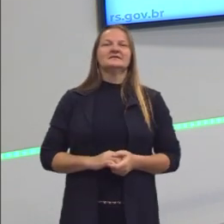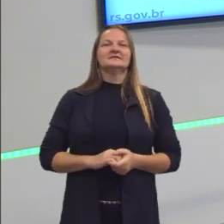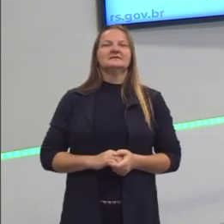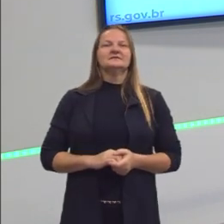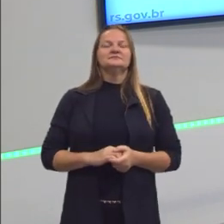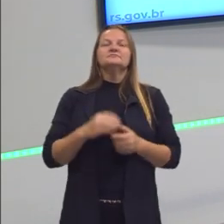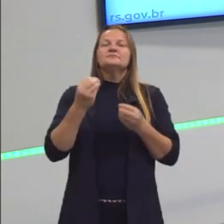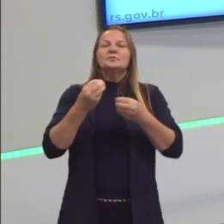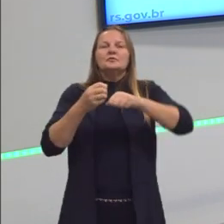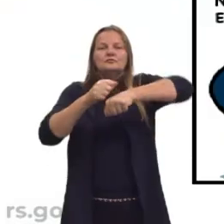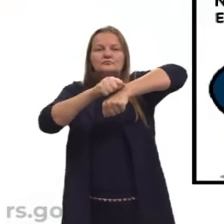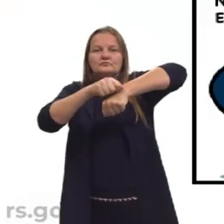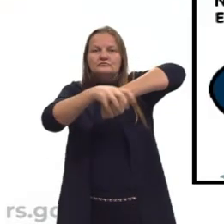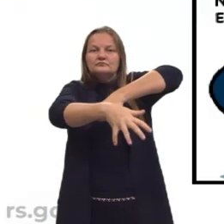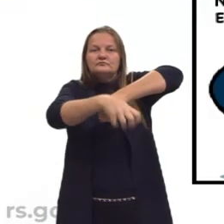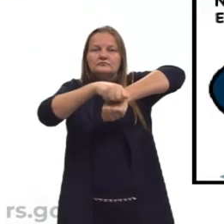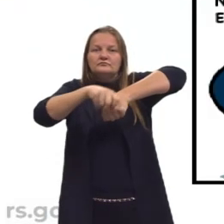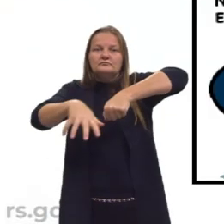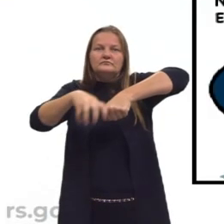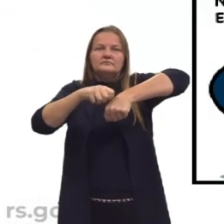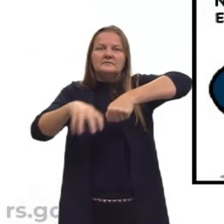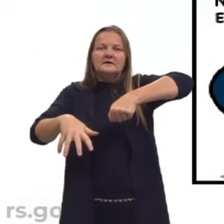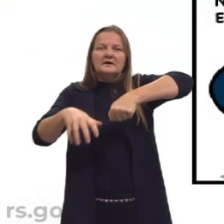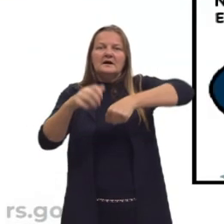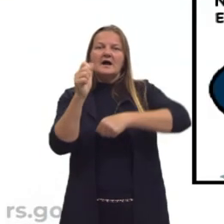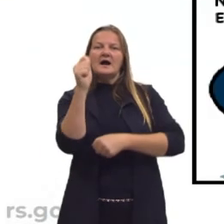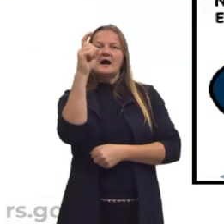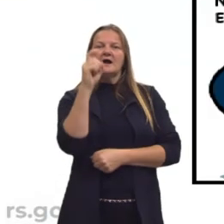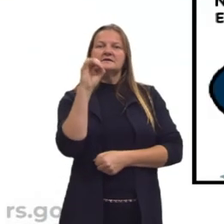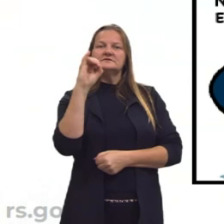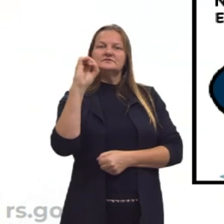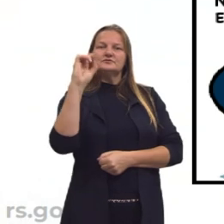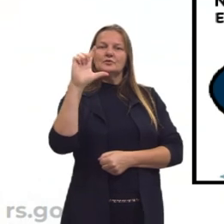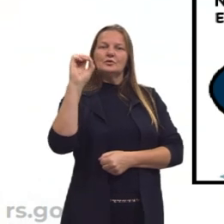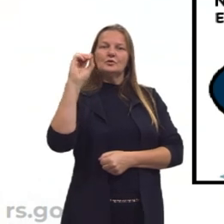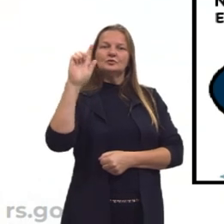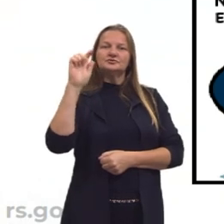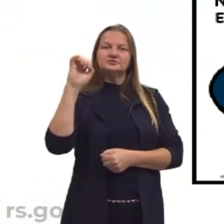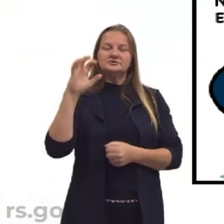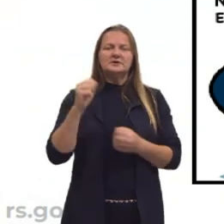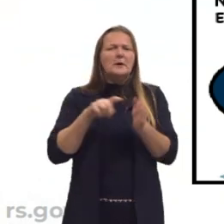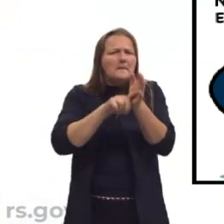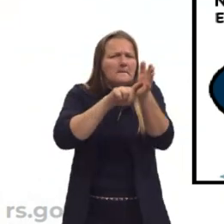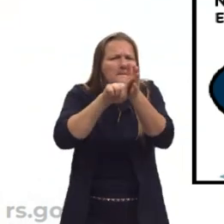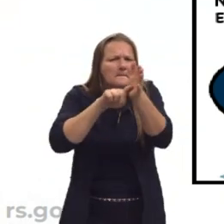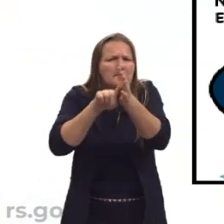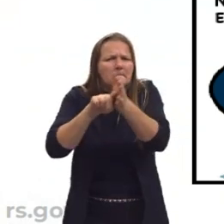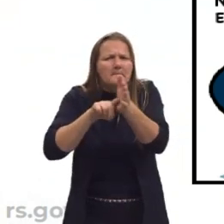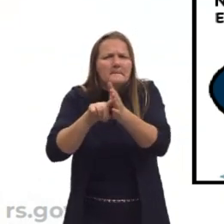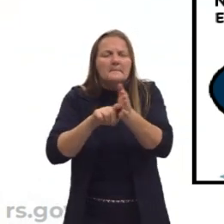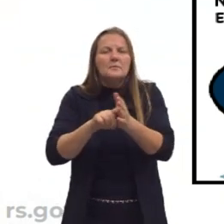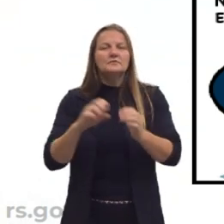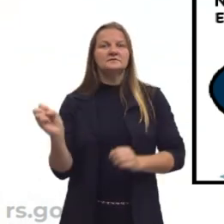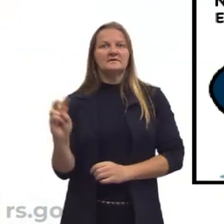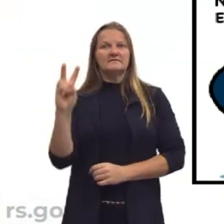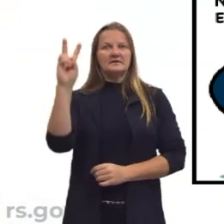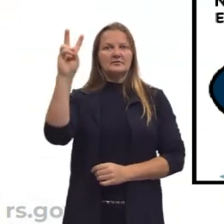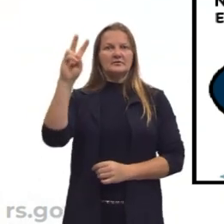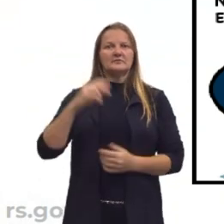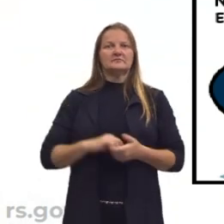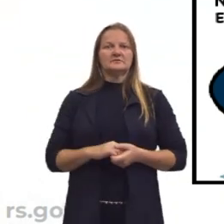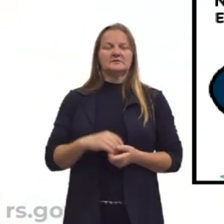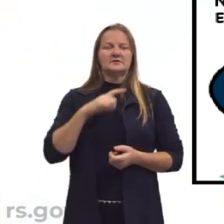axiologia, então, é a ciência que busca estudar os valores. Então, olha só, juízo de realidade é quando eu apenas